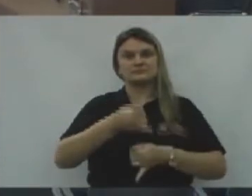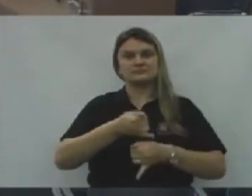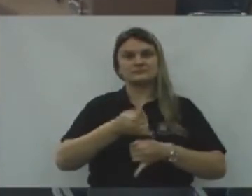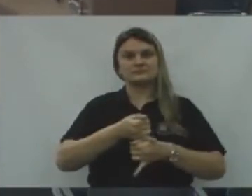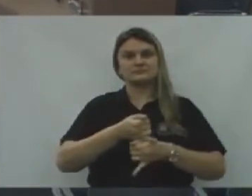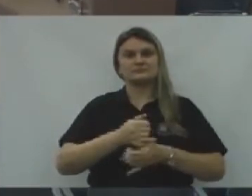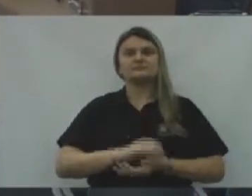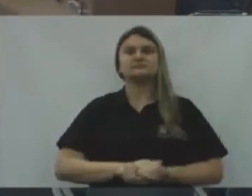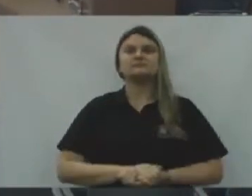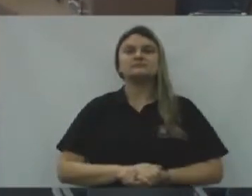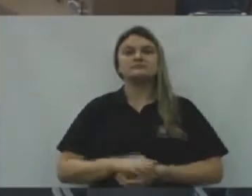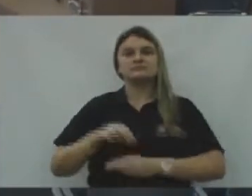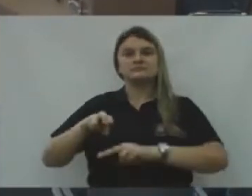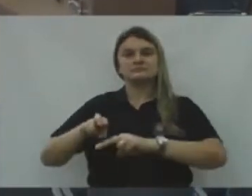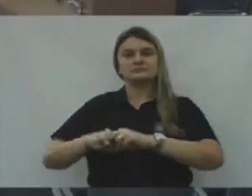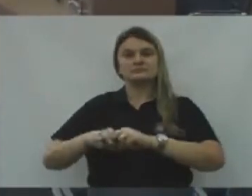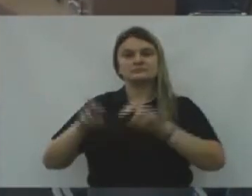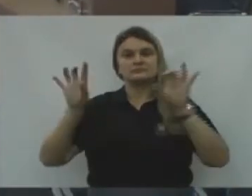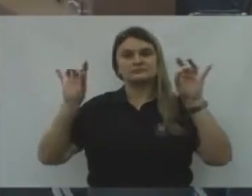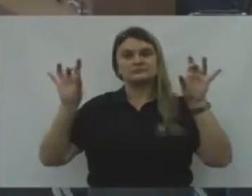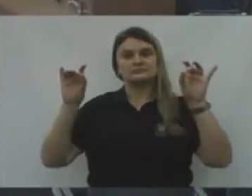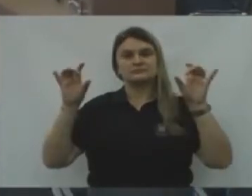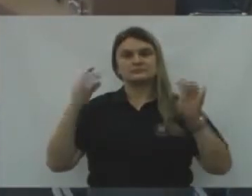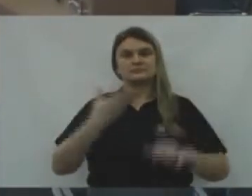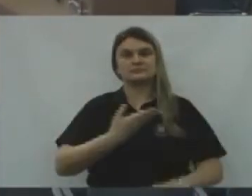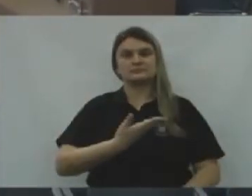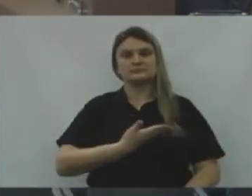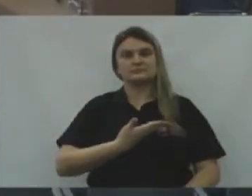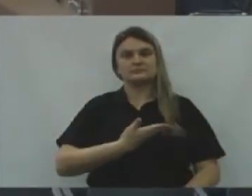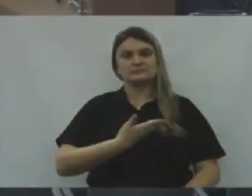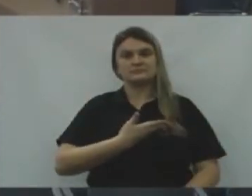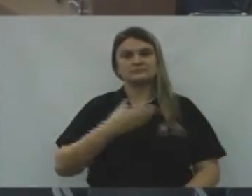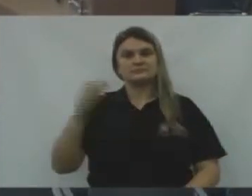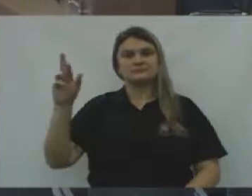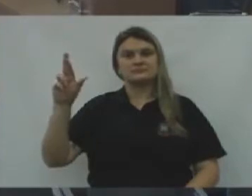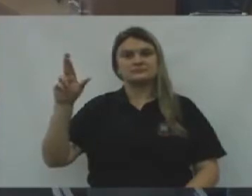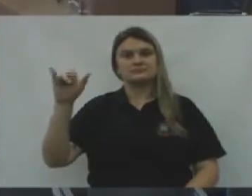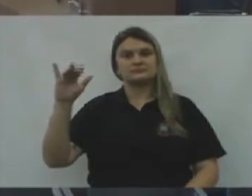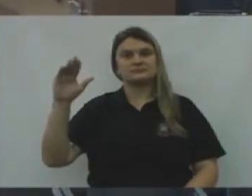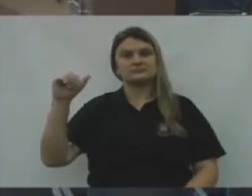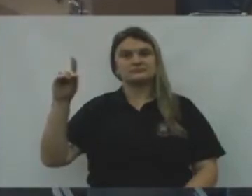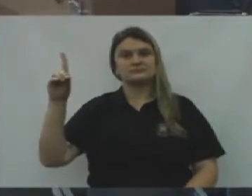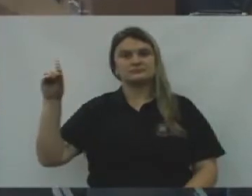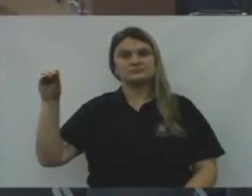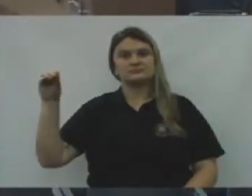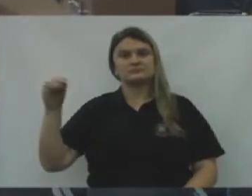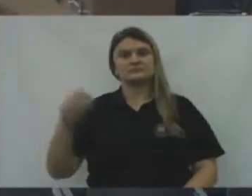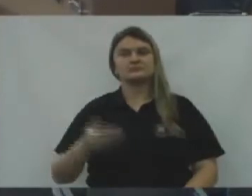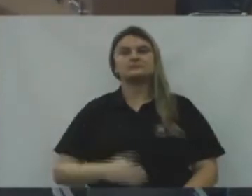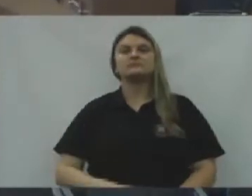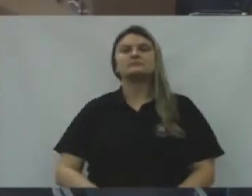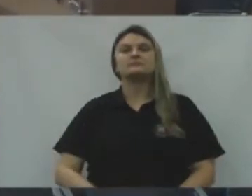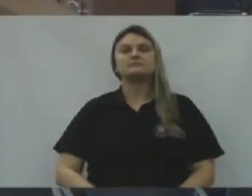do lugar do nosso amigo Ricardo Sass, por gentileza.